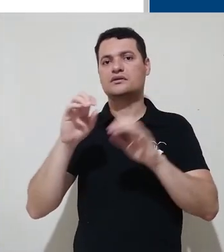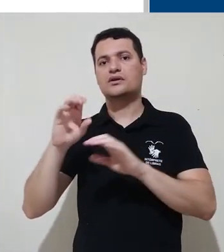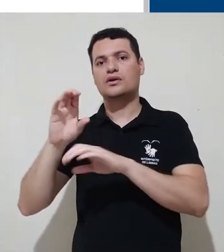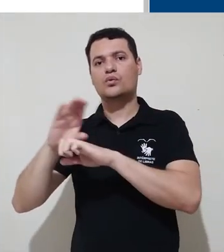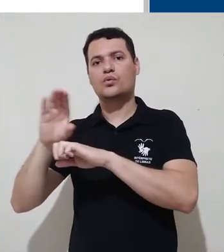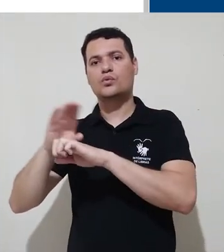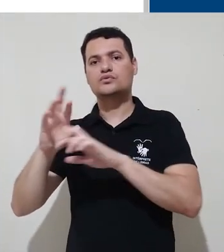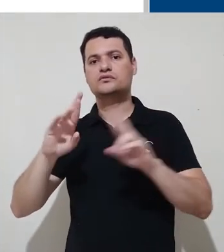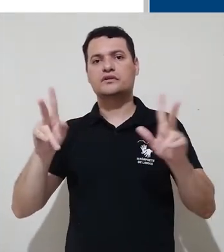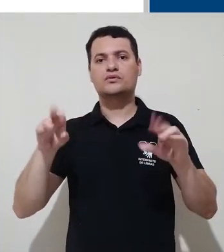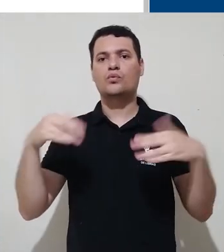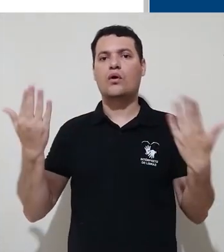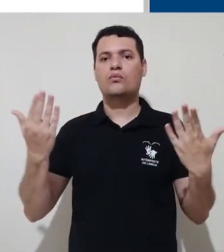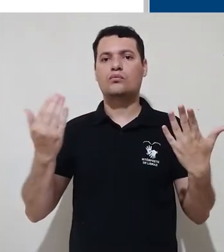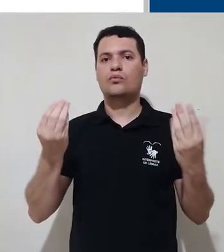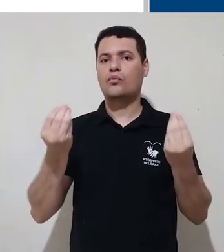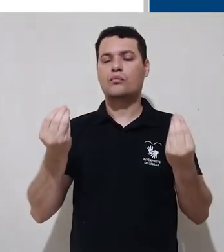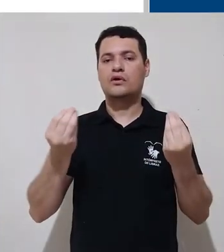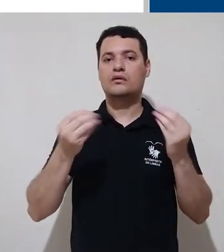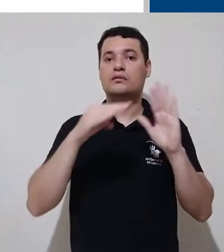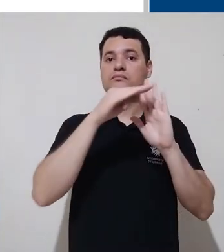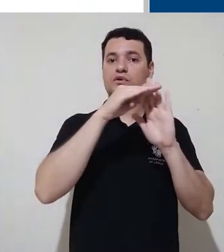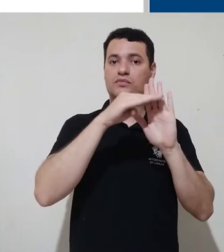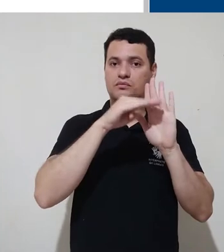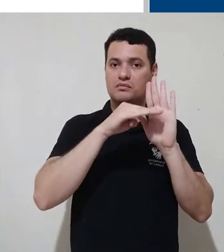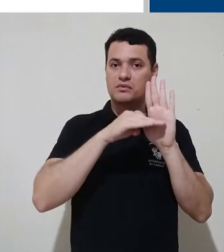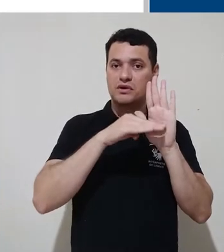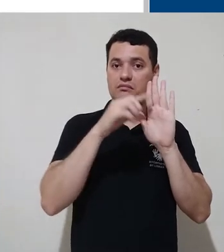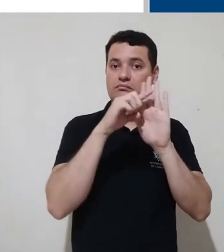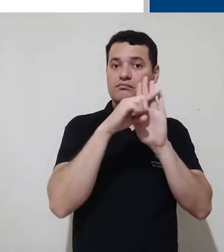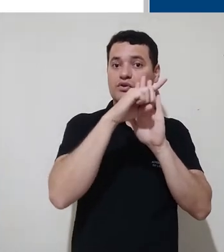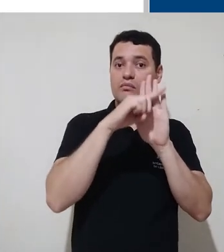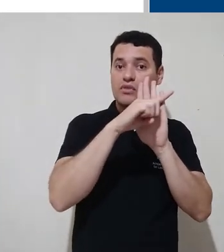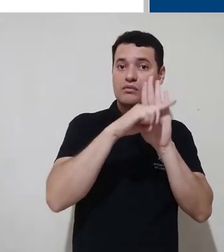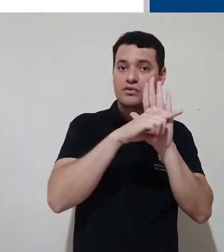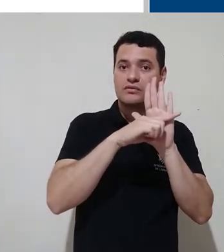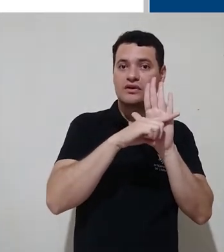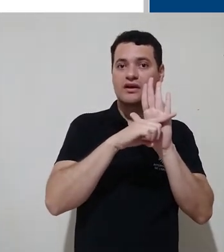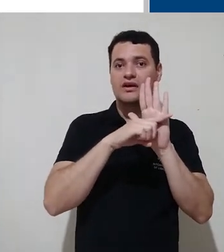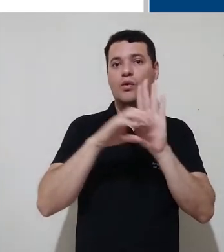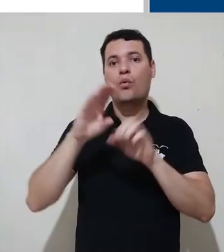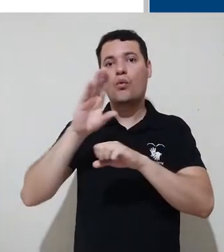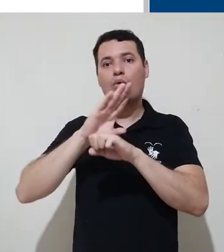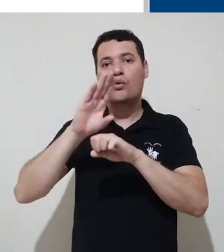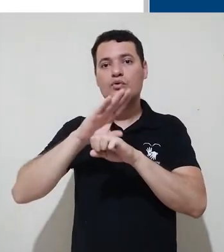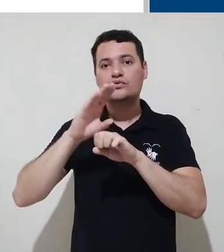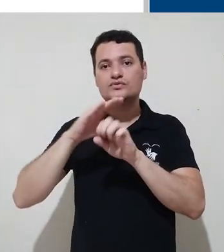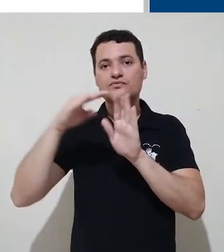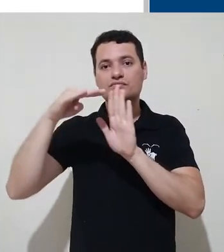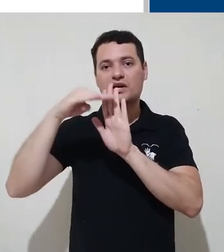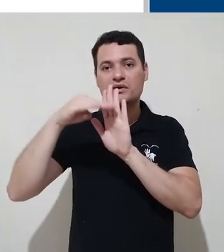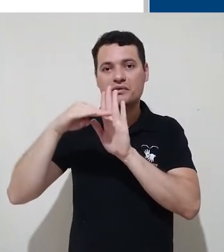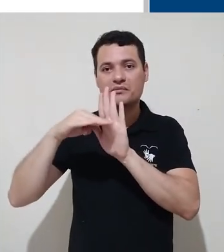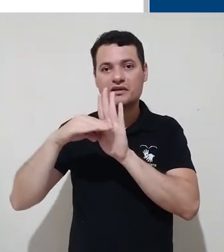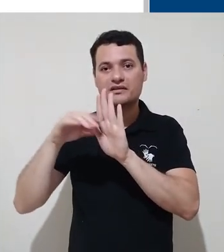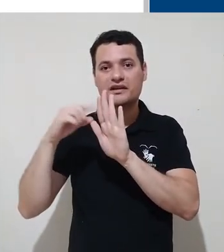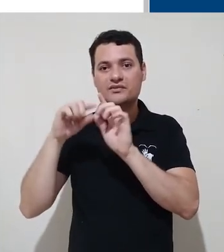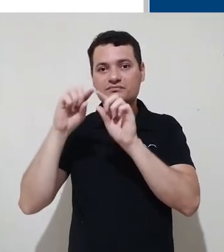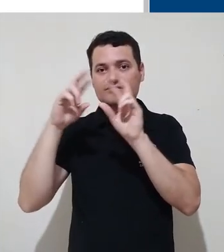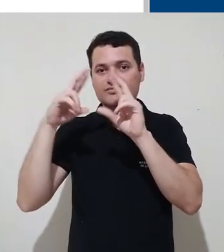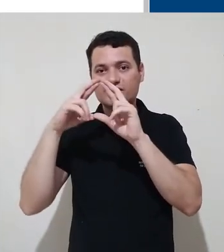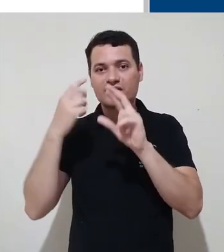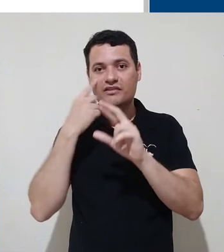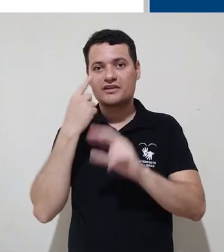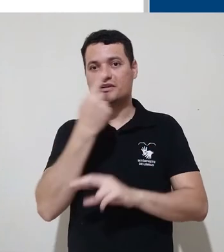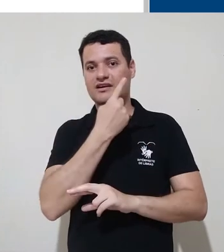Categorias são principalmente identificadas pela setinha, expansível ou não. E os cursos são identificados por este ícone aqui.